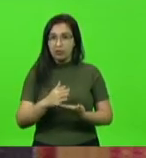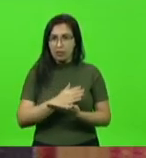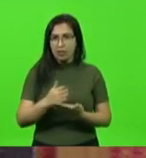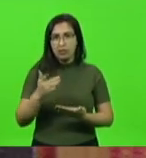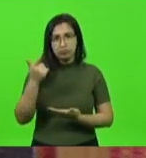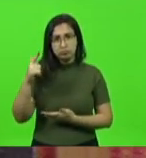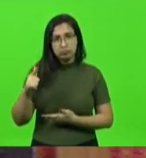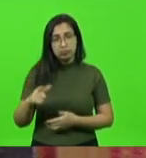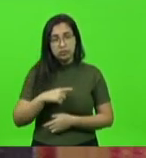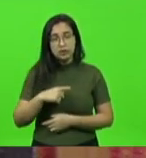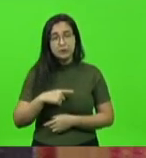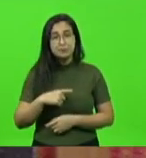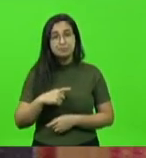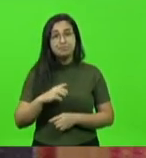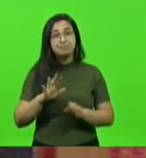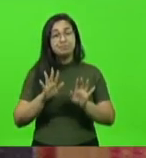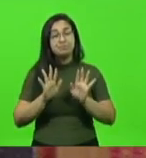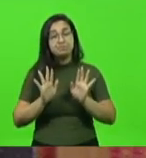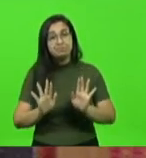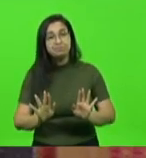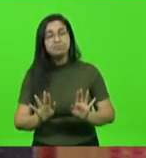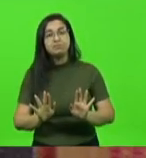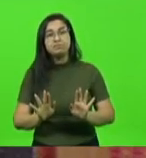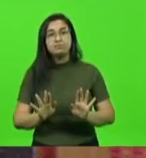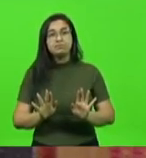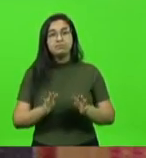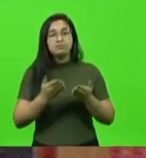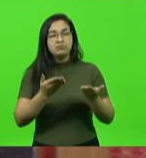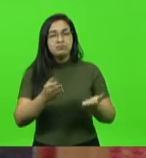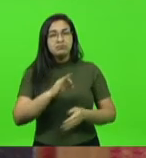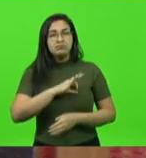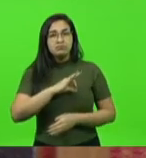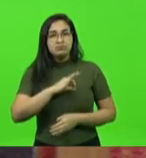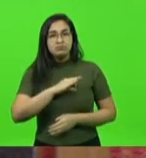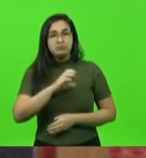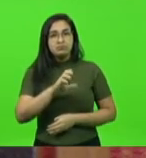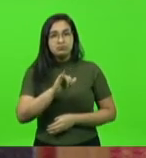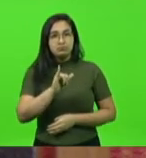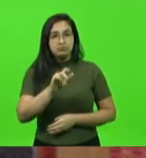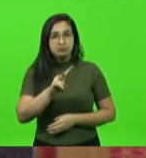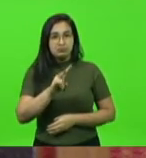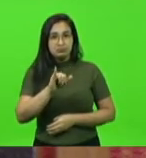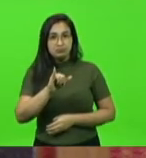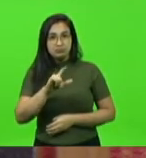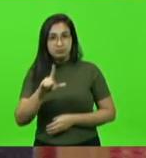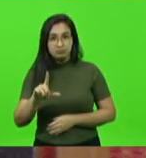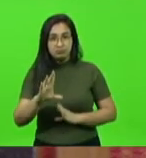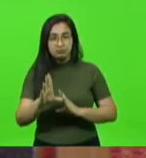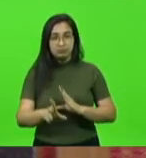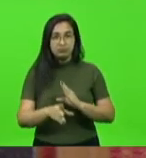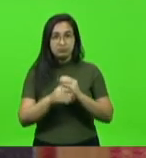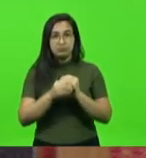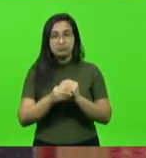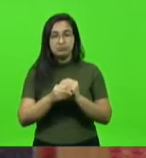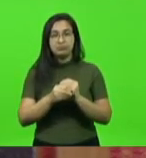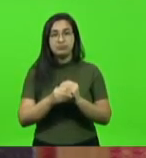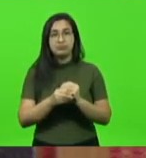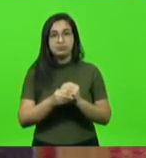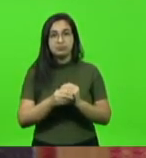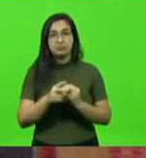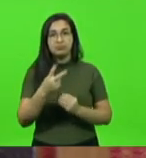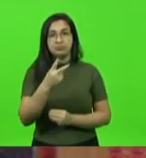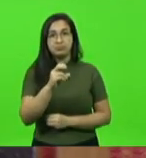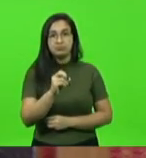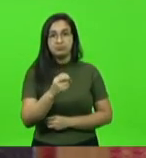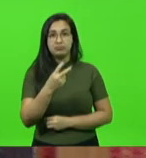digo que só para a polícia civil nas emendas de 2020